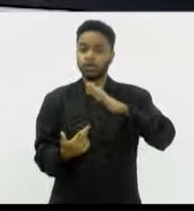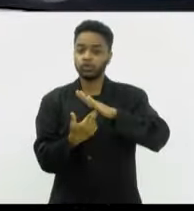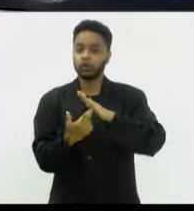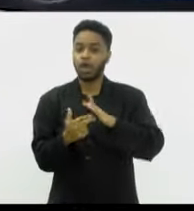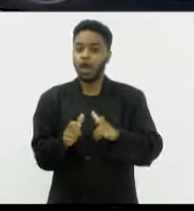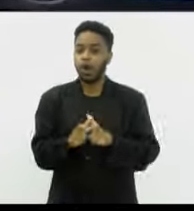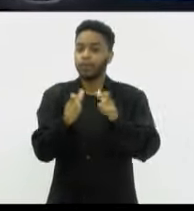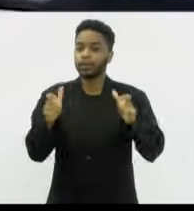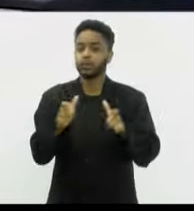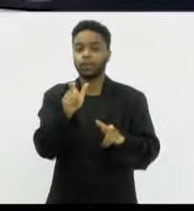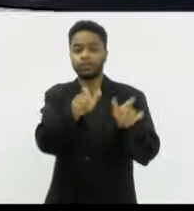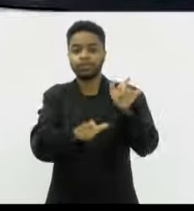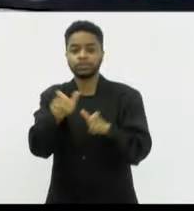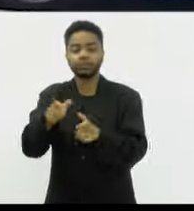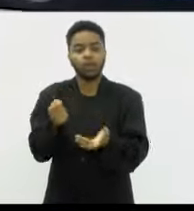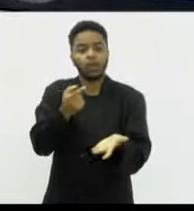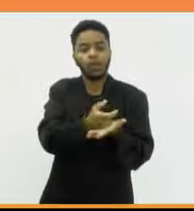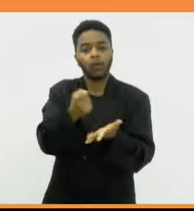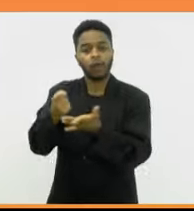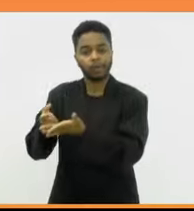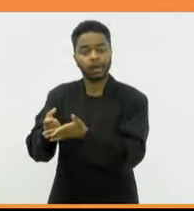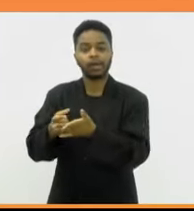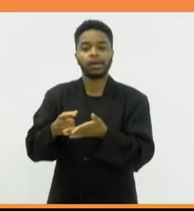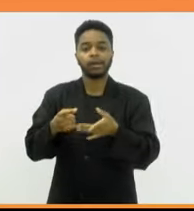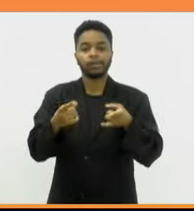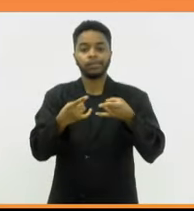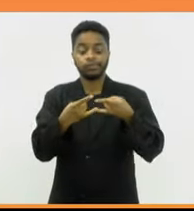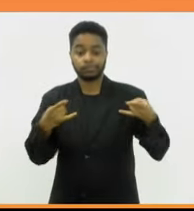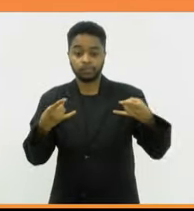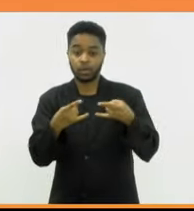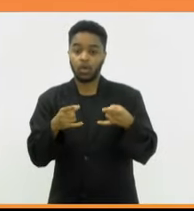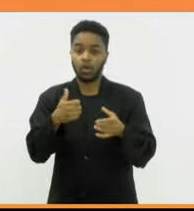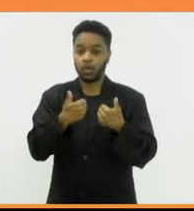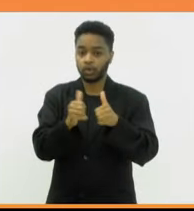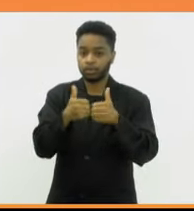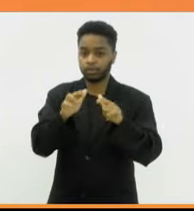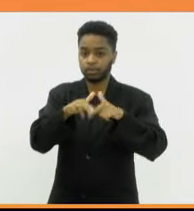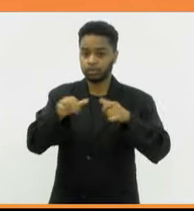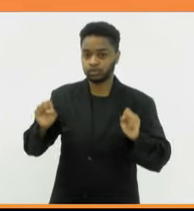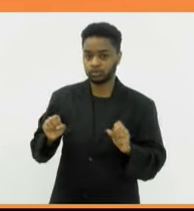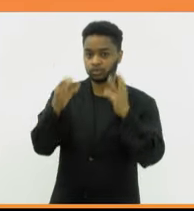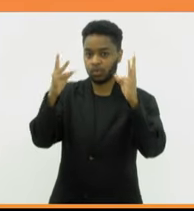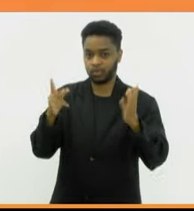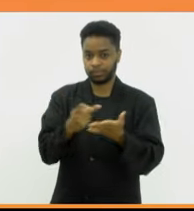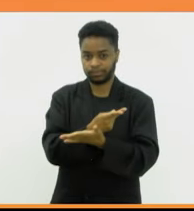% na procura por passagem de ônibus em direção ao Rio, em função do show de Madonna.